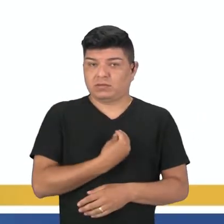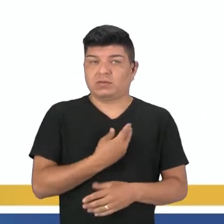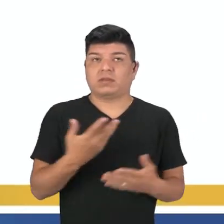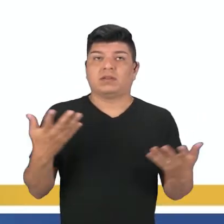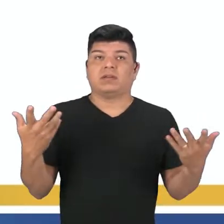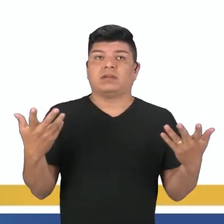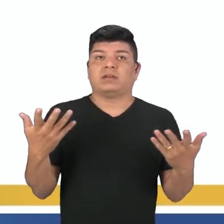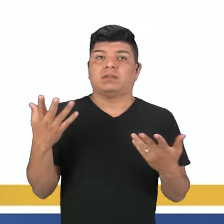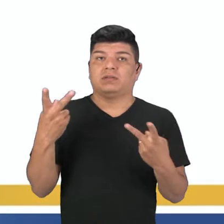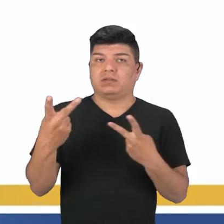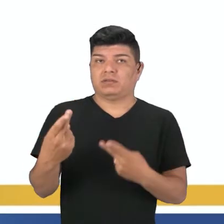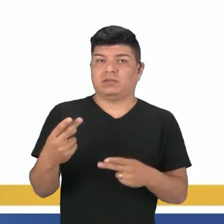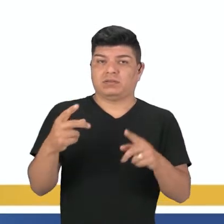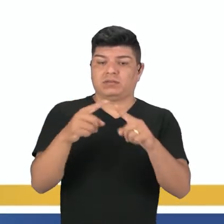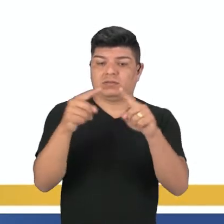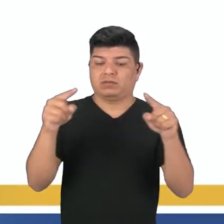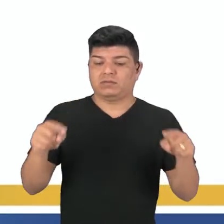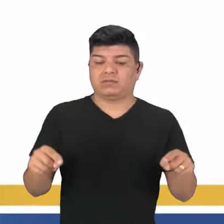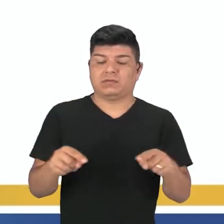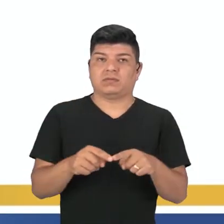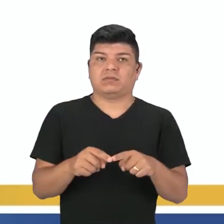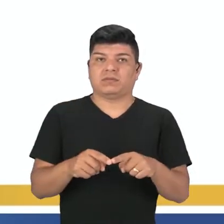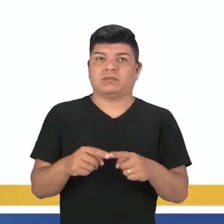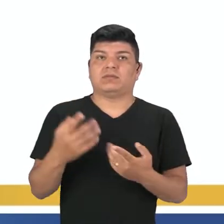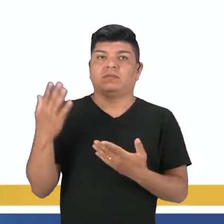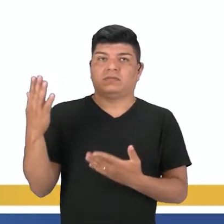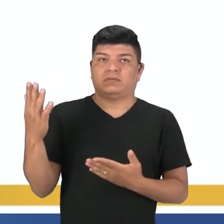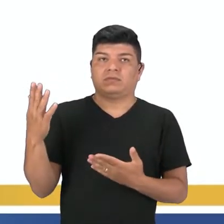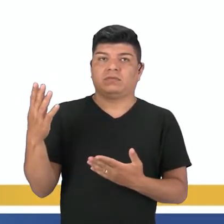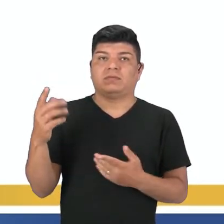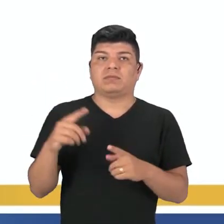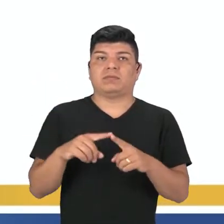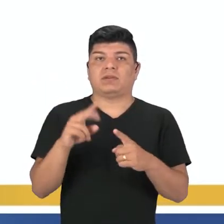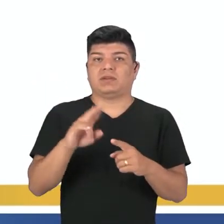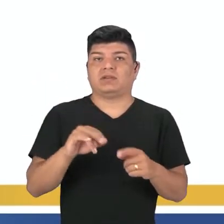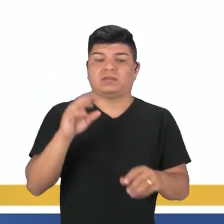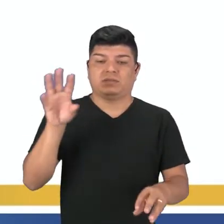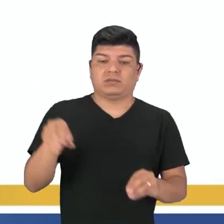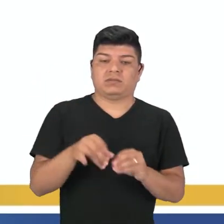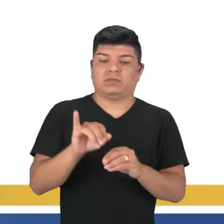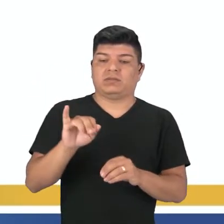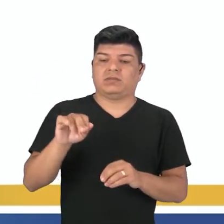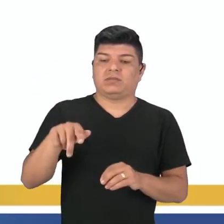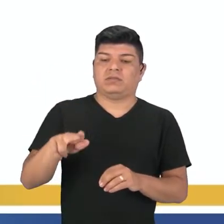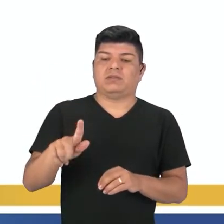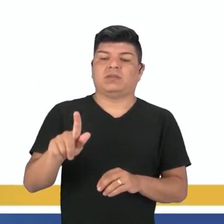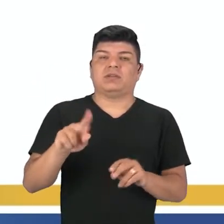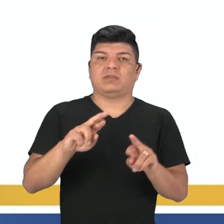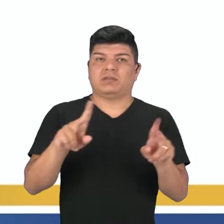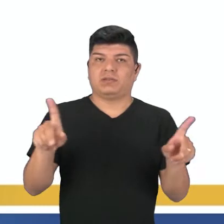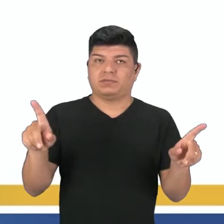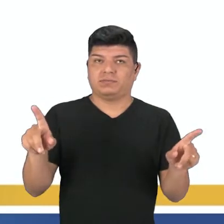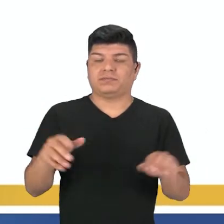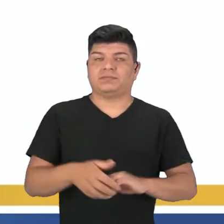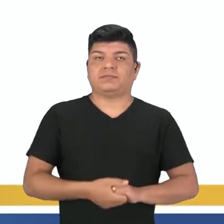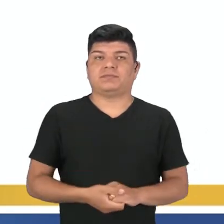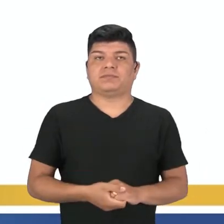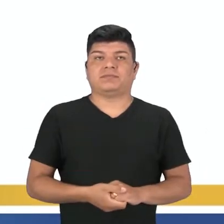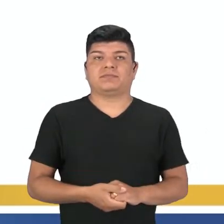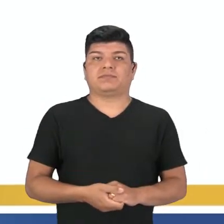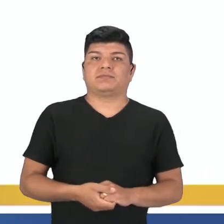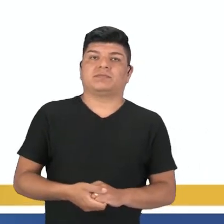Assim como está na caixinha aí embaixo, ó. Watch é assistir. Mas se eu colocar o ing no finalzinho fica watching, assistindo.